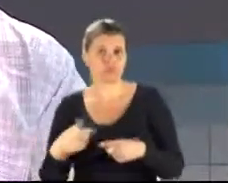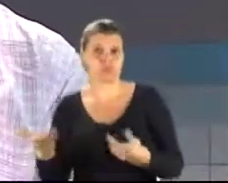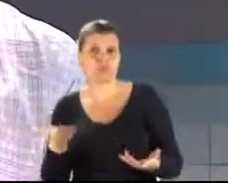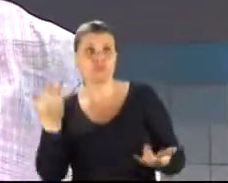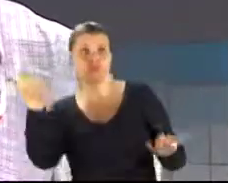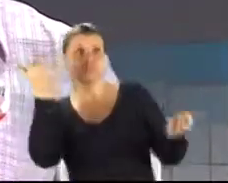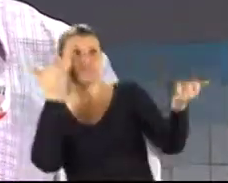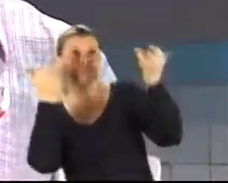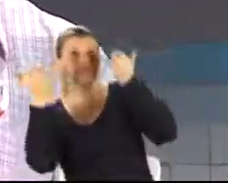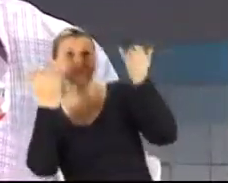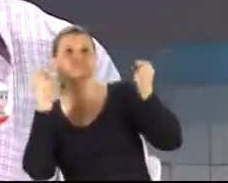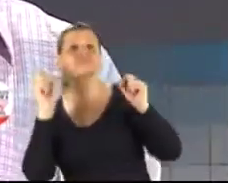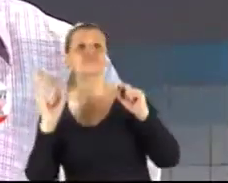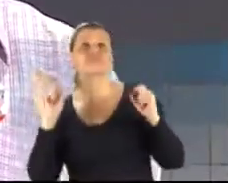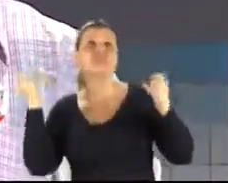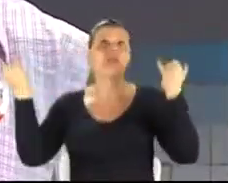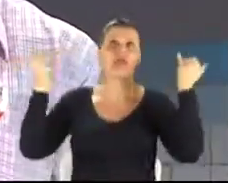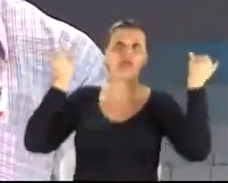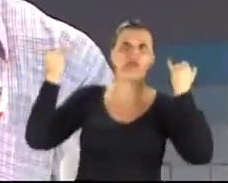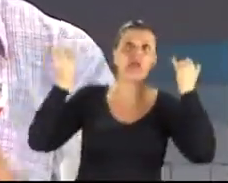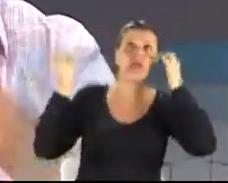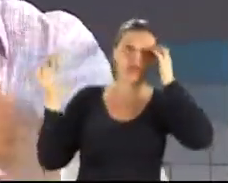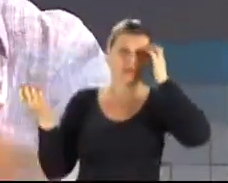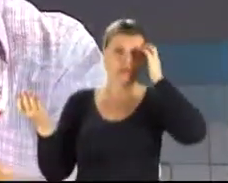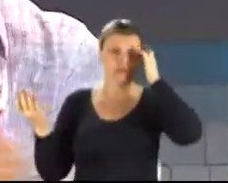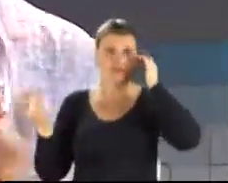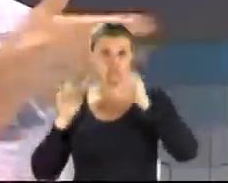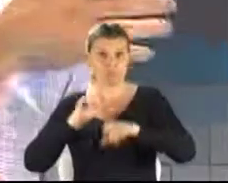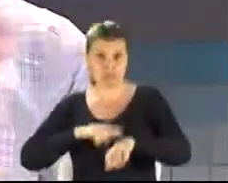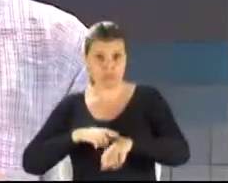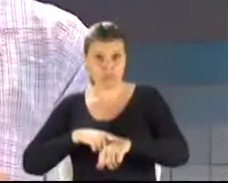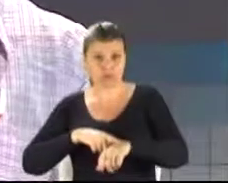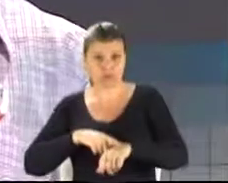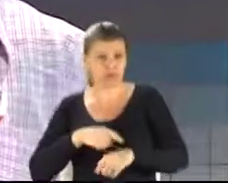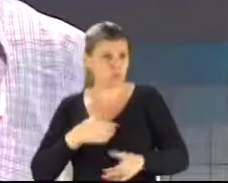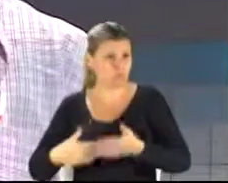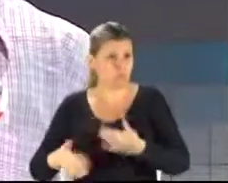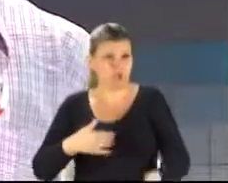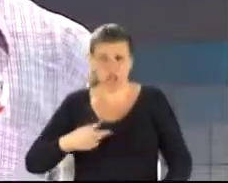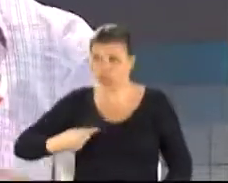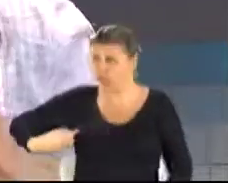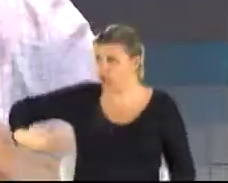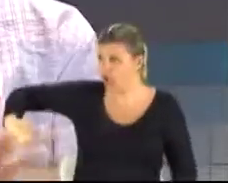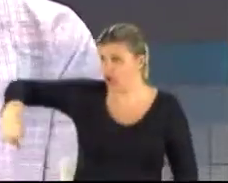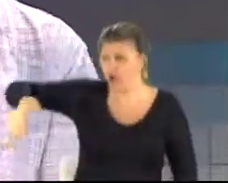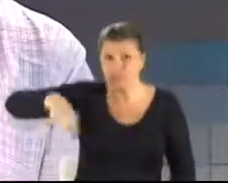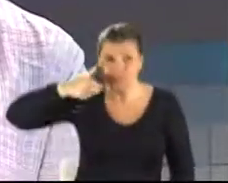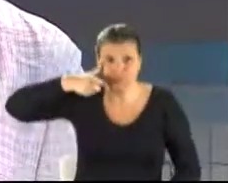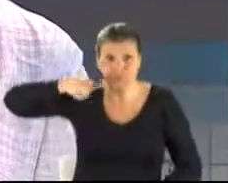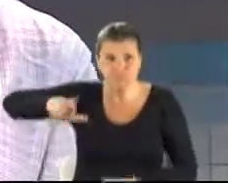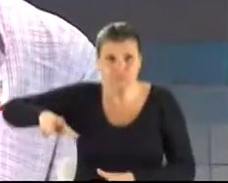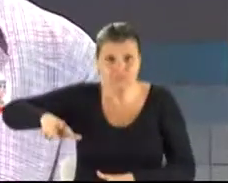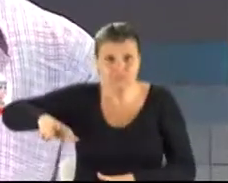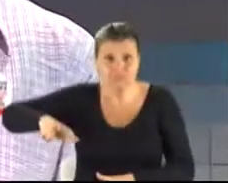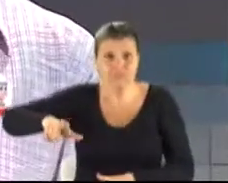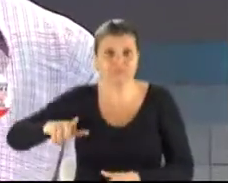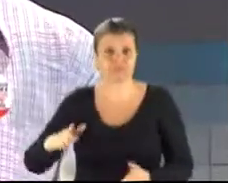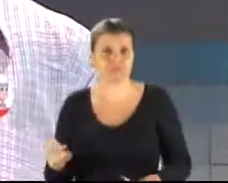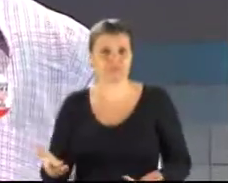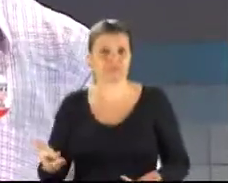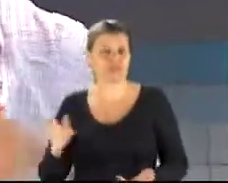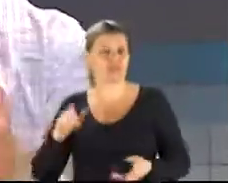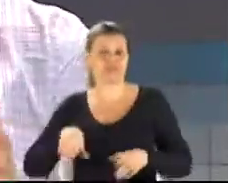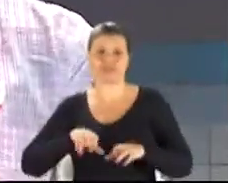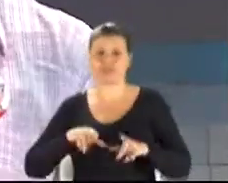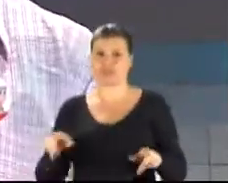ouvidos, Flávio, pode ter certeza que no momento que eleito qualquer um de nós aqui é completamente diferente do que sai na mídia,